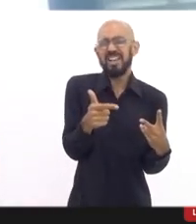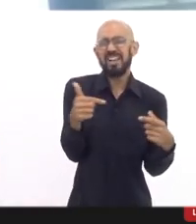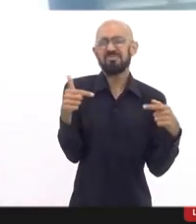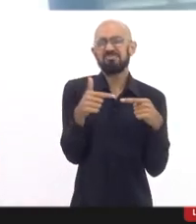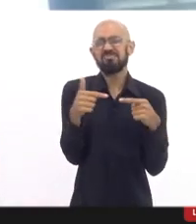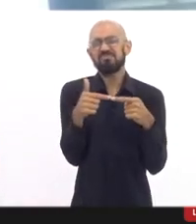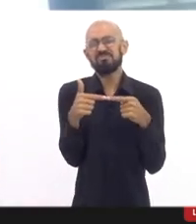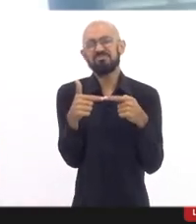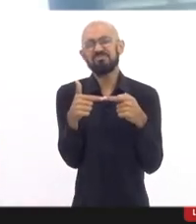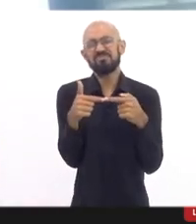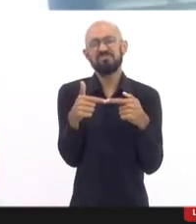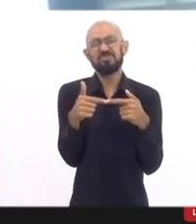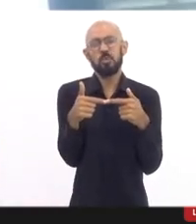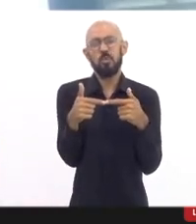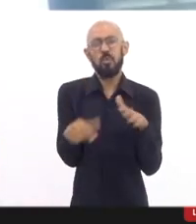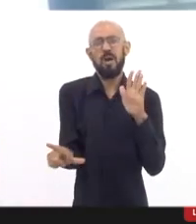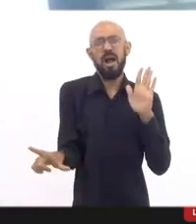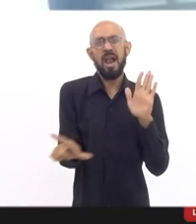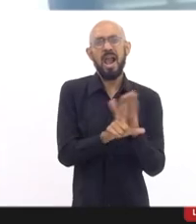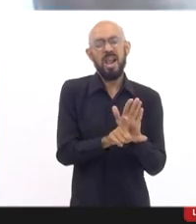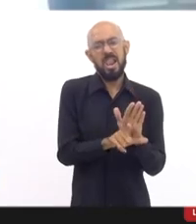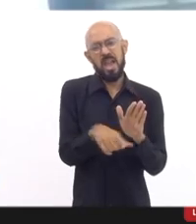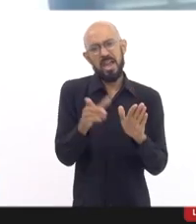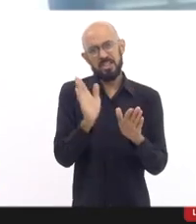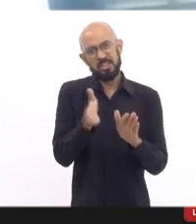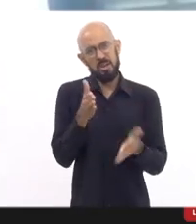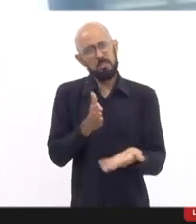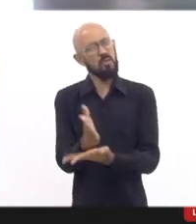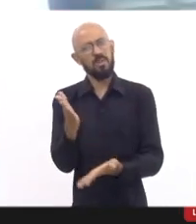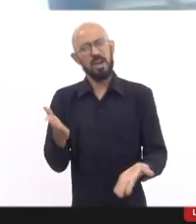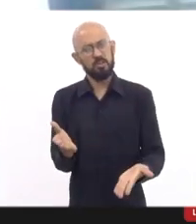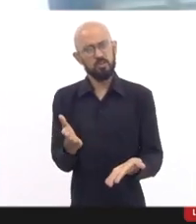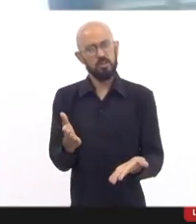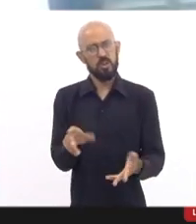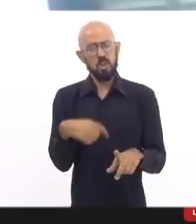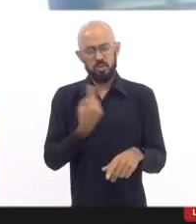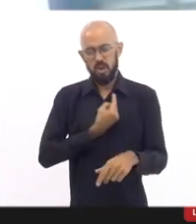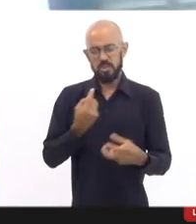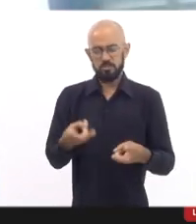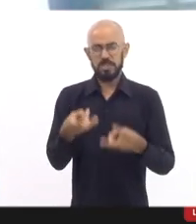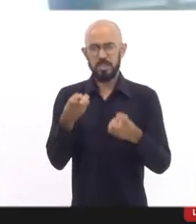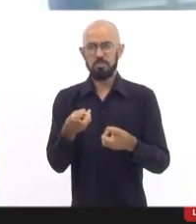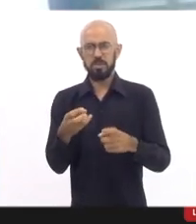estavam fora de serviço. Nós vemos um incentivo para as pessoas se armarem,